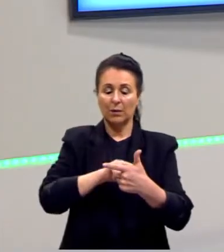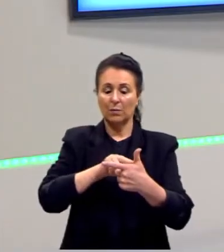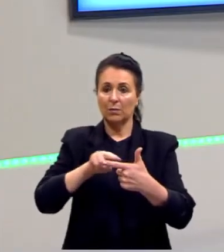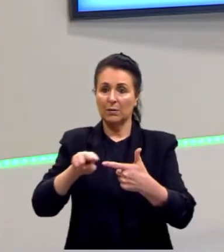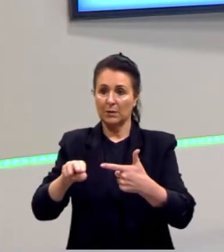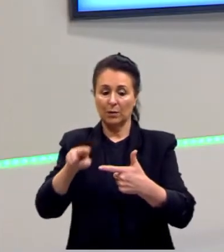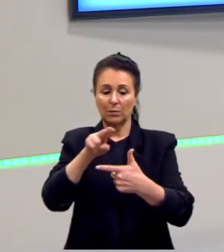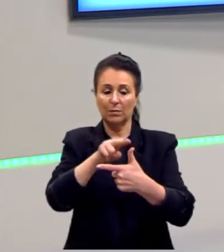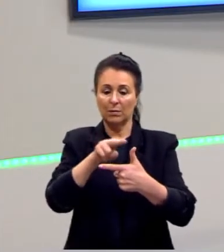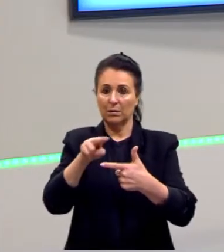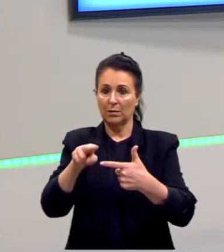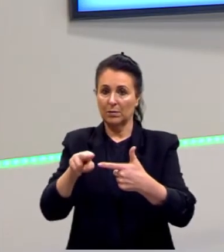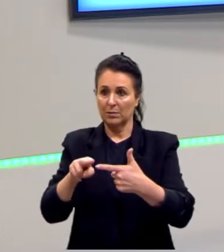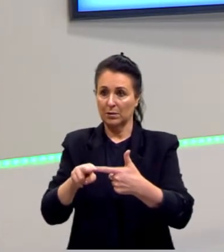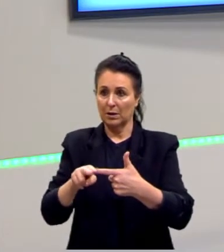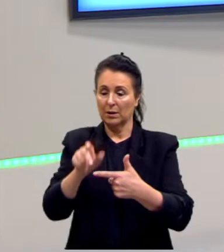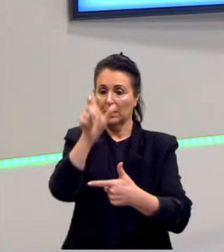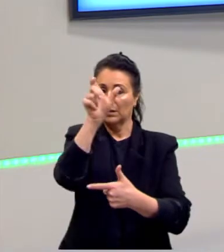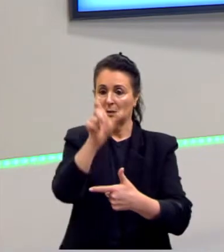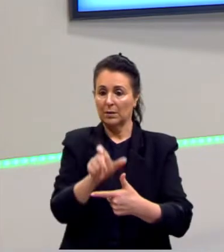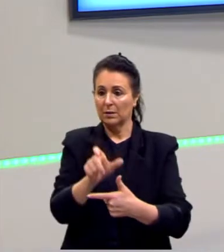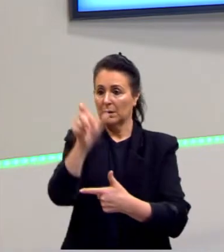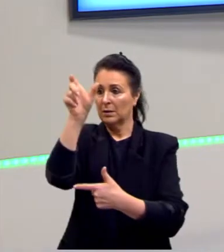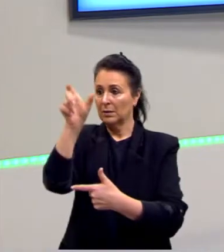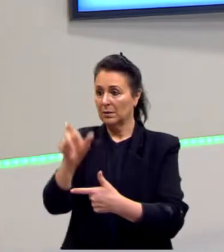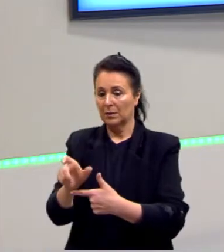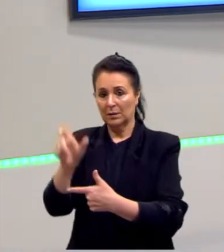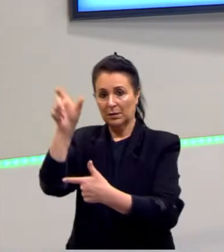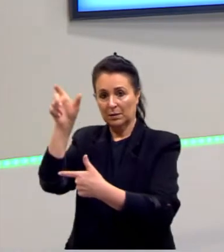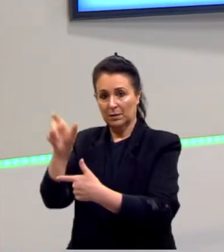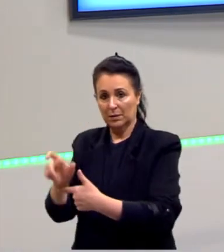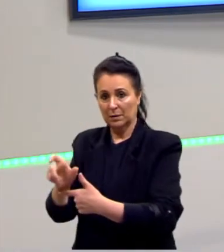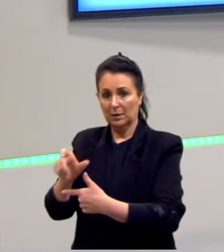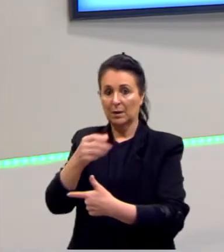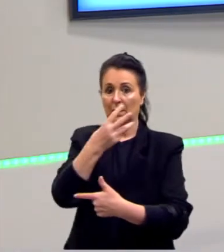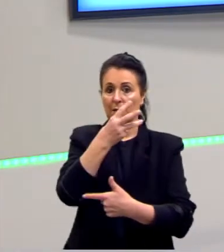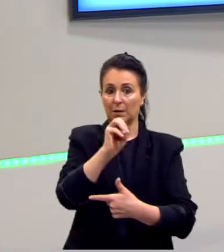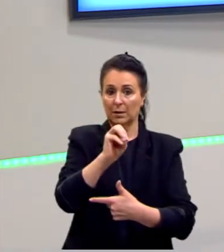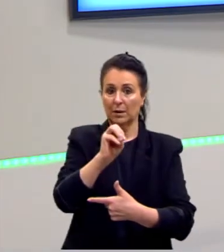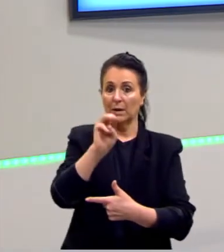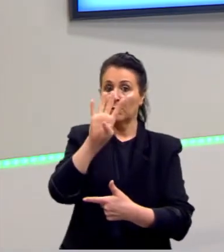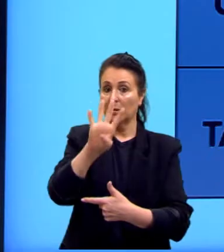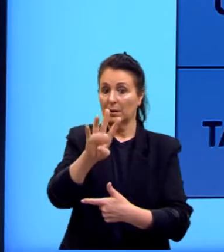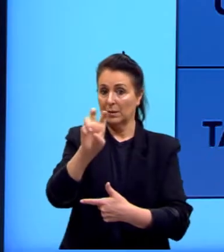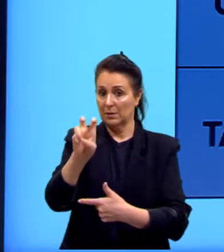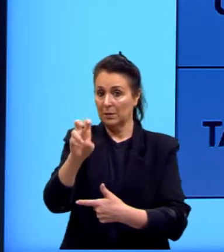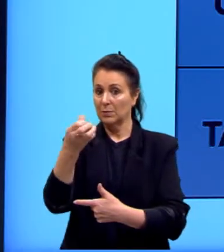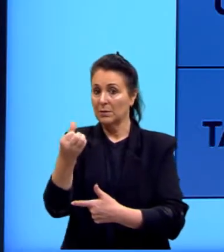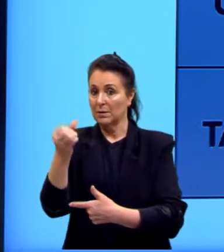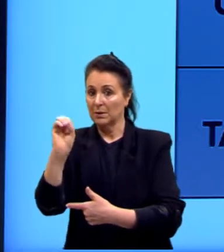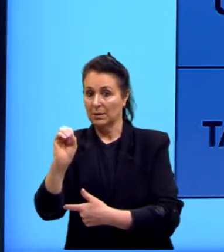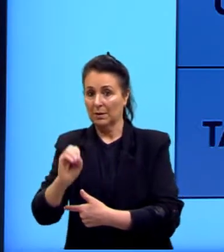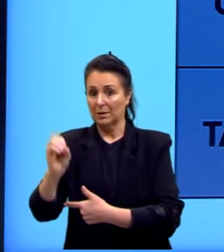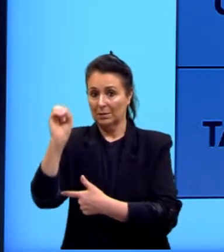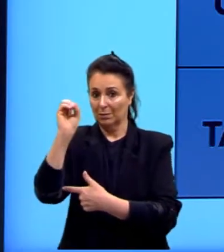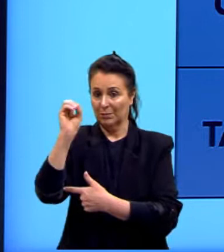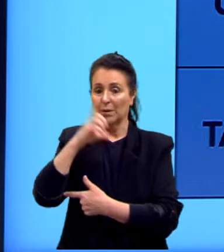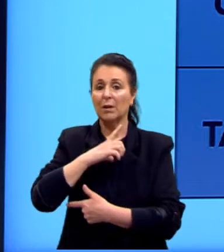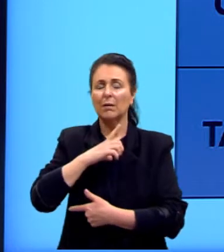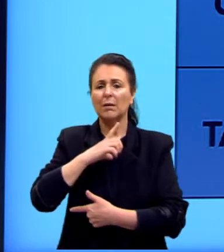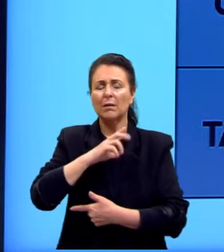Em cada coluna, 30, 45 e 60 graus. Essa tabela, existem